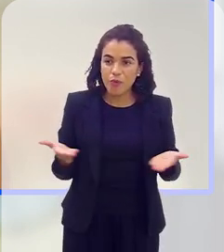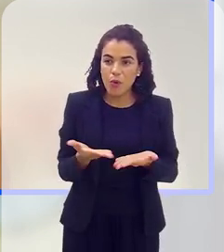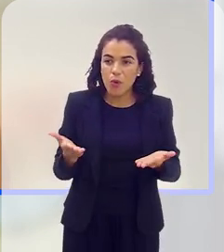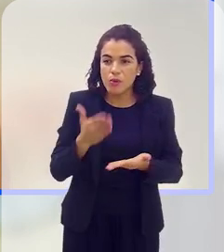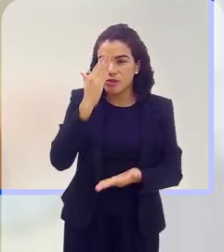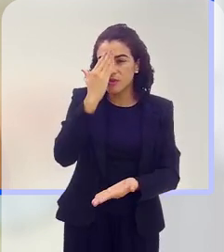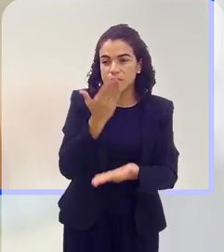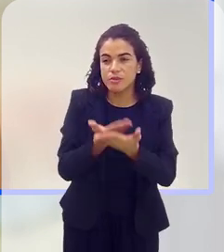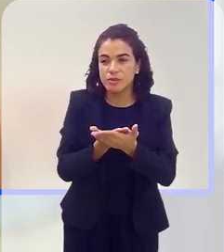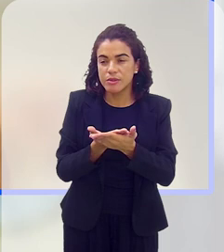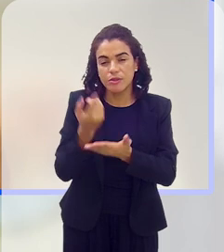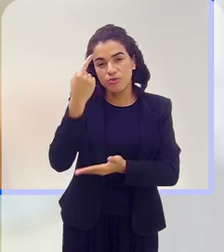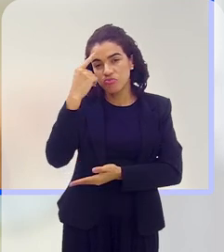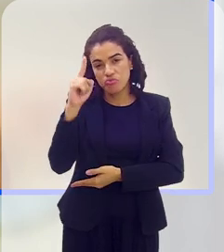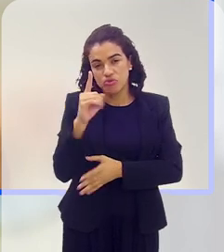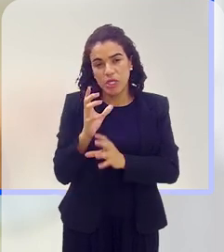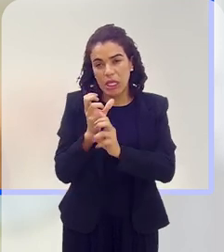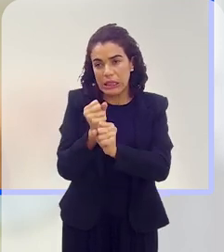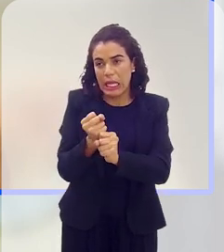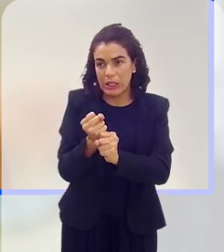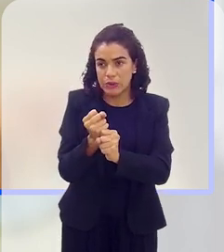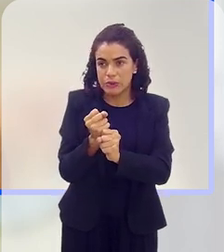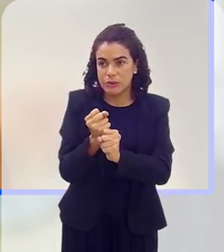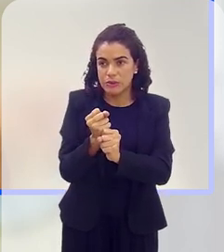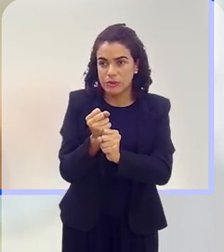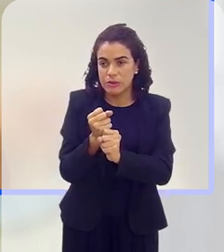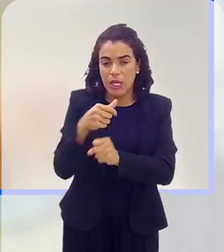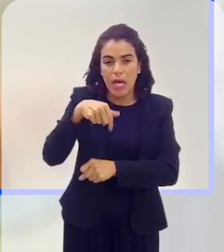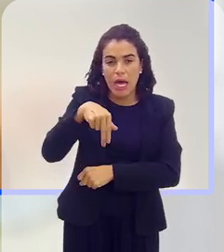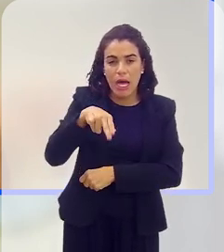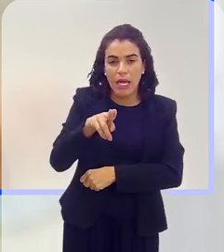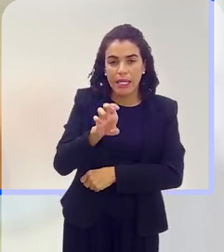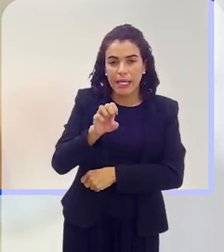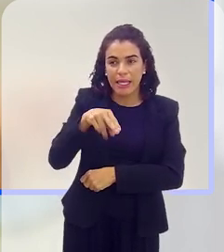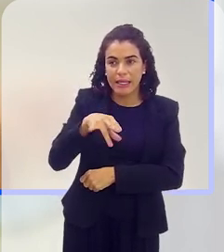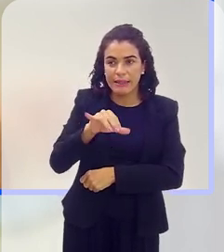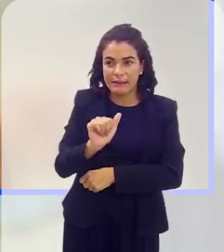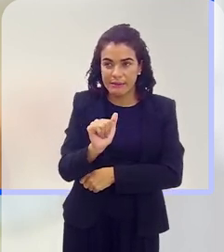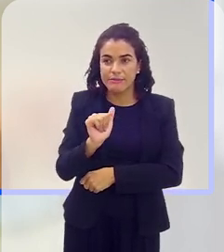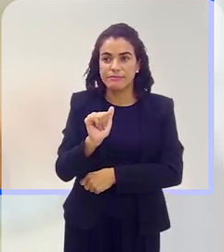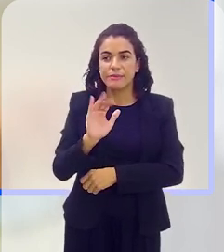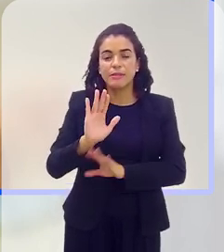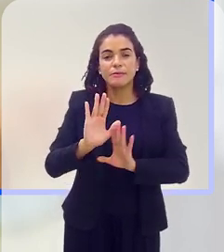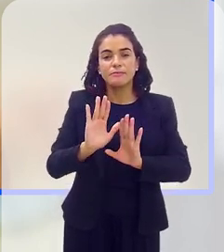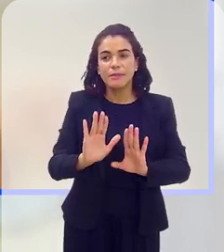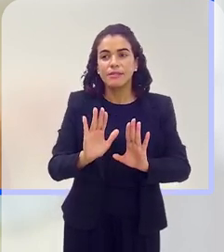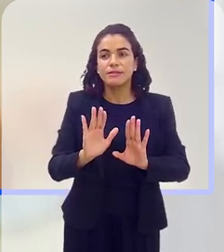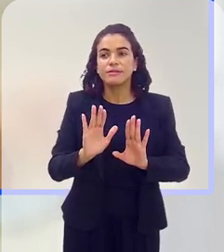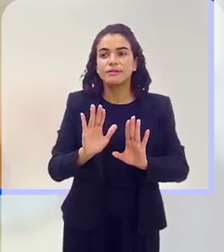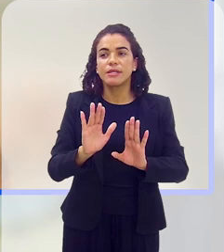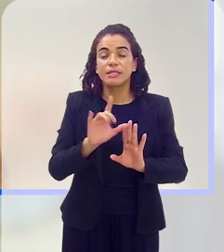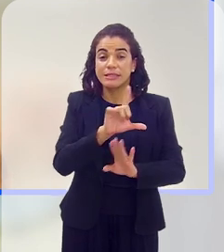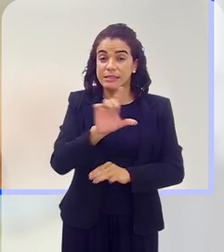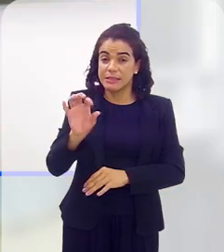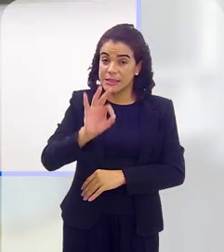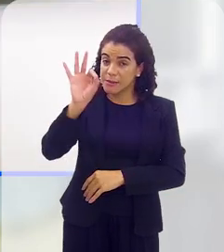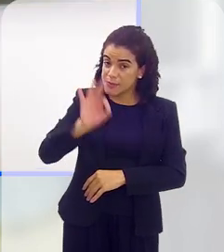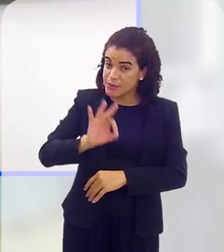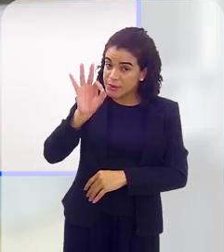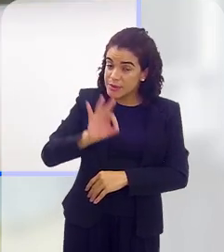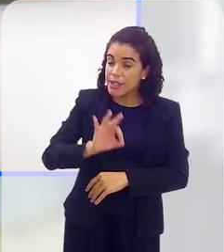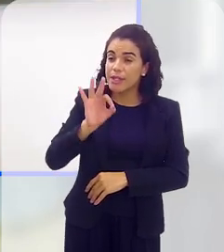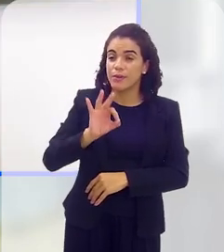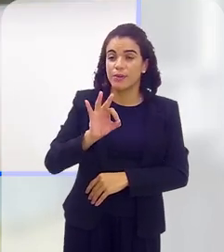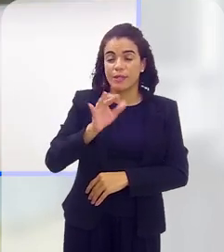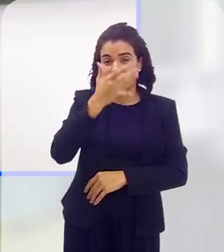É... hoje eu acredito, não sei, não tenho dados, talvez a KNP, lá na Abra, tem esses dados, mas eu acredito que, assim, 100% das